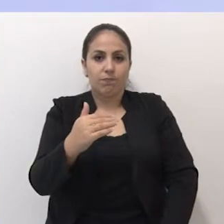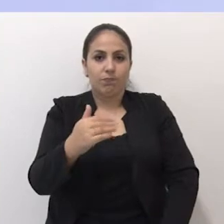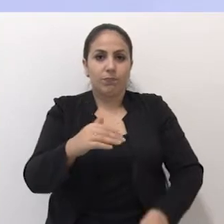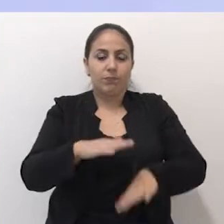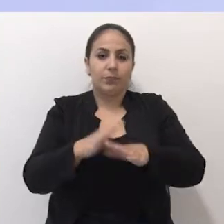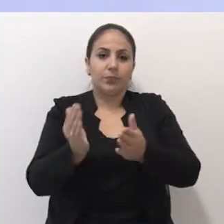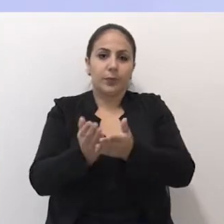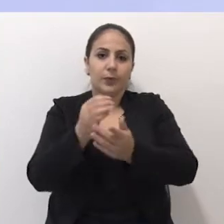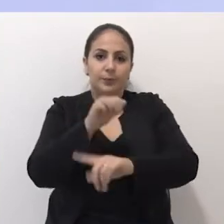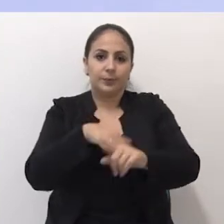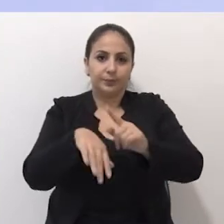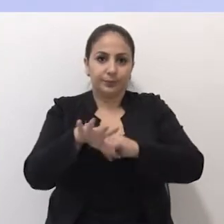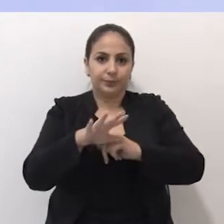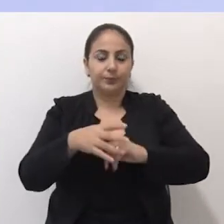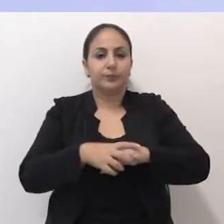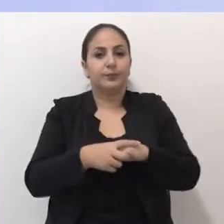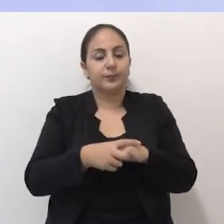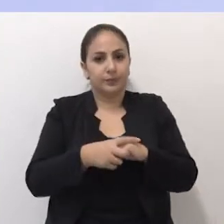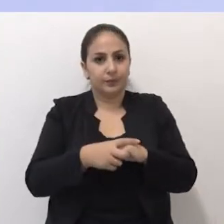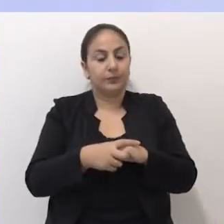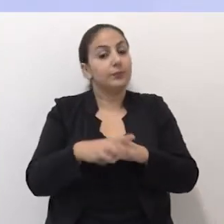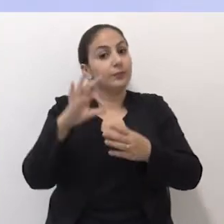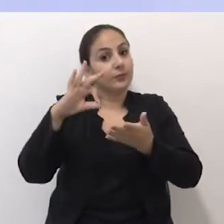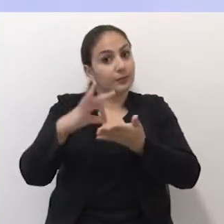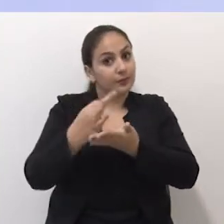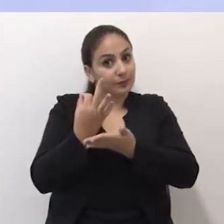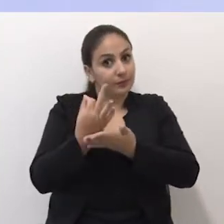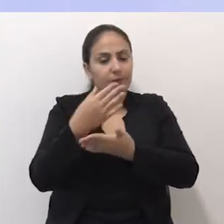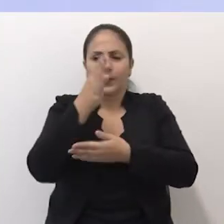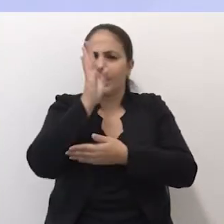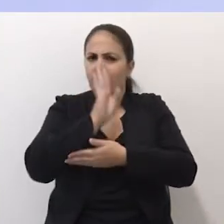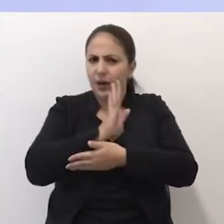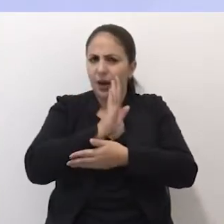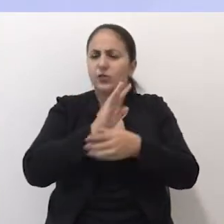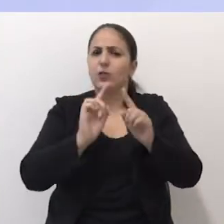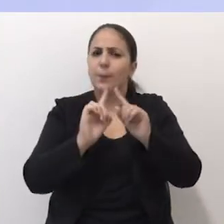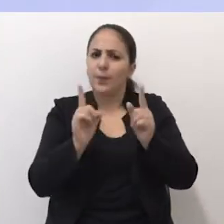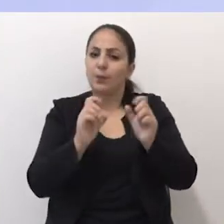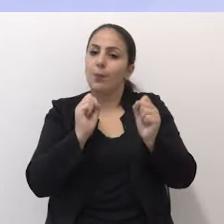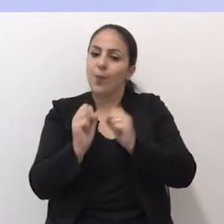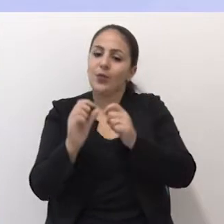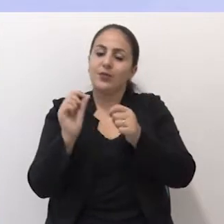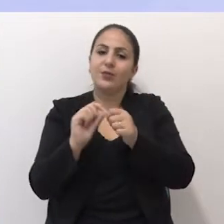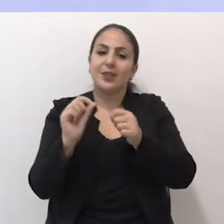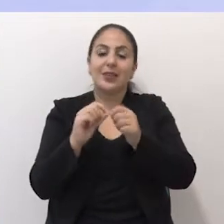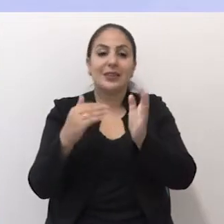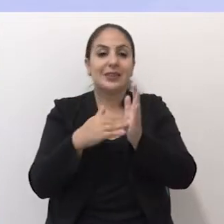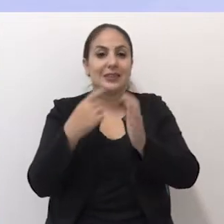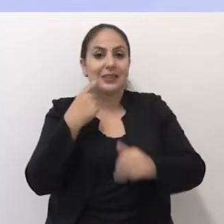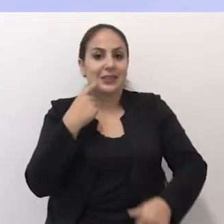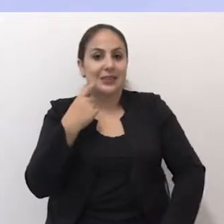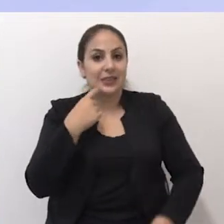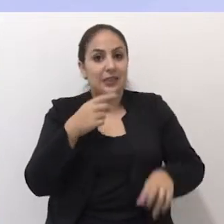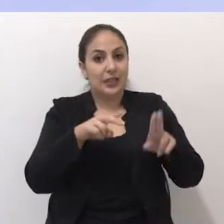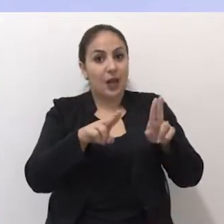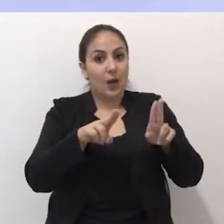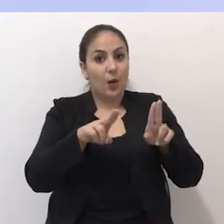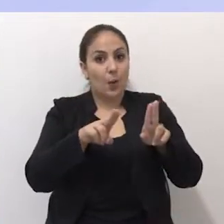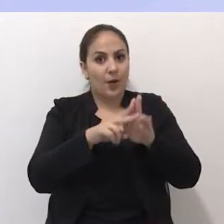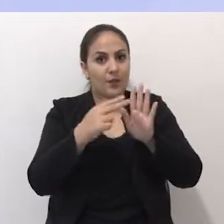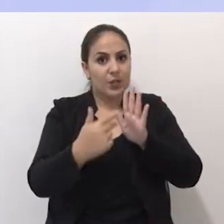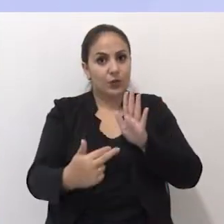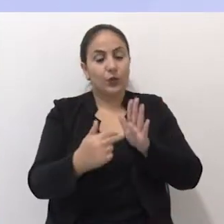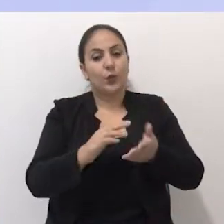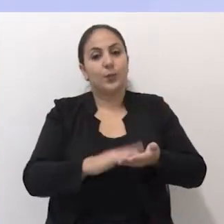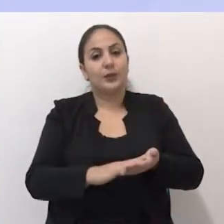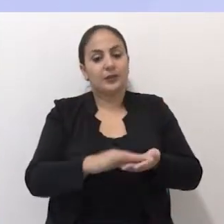vulnerabilidade social. As inscrições são de graça e podem ser feitas até sexta-feira na UPF Idiomas